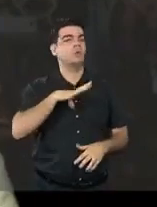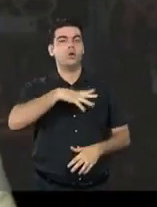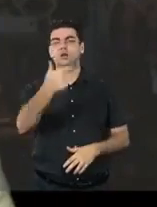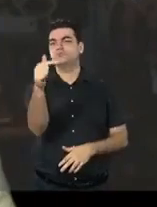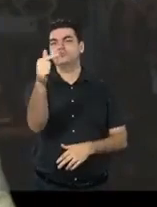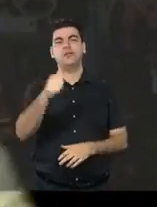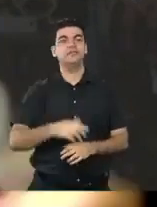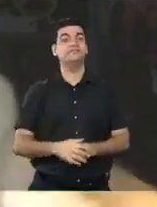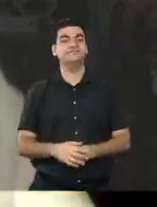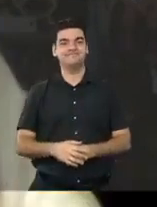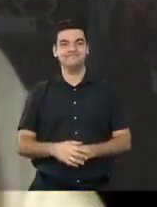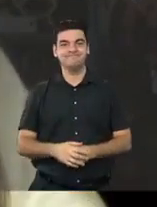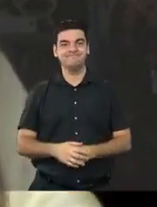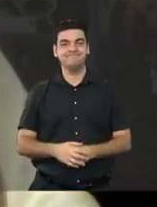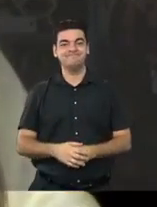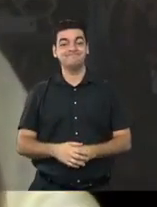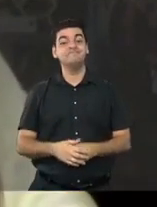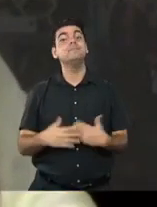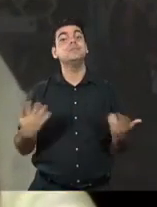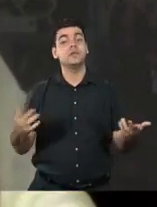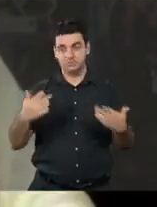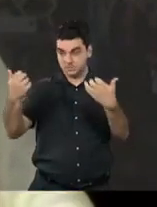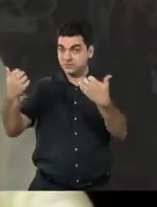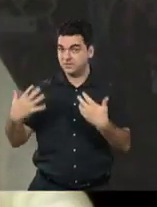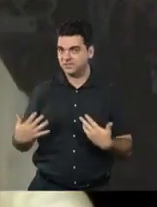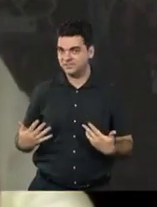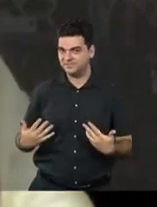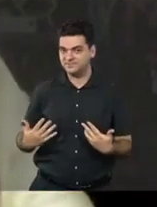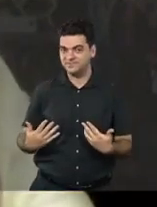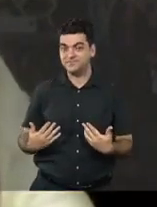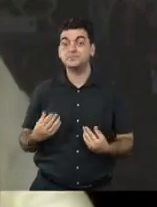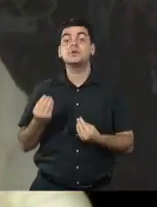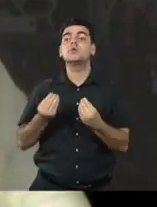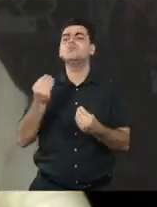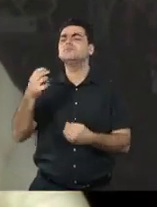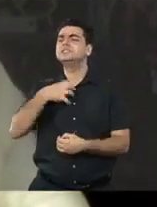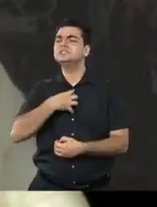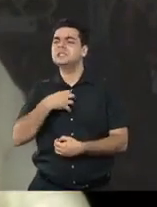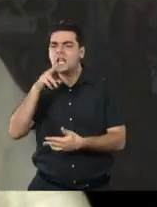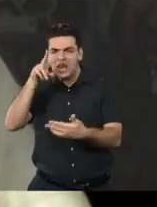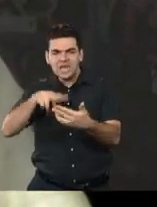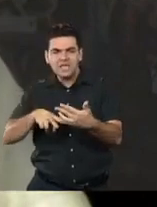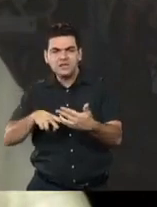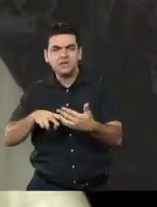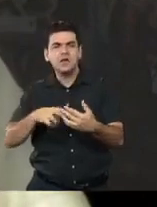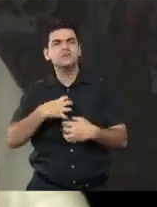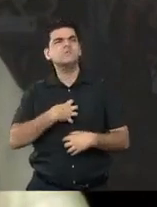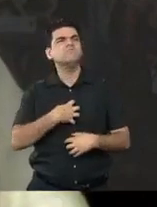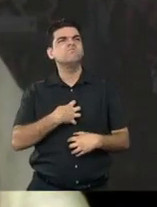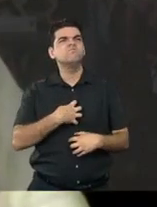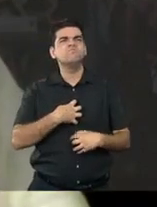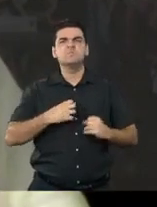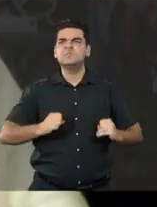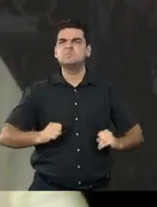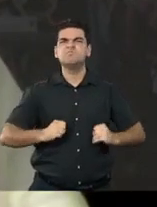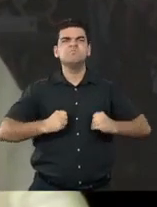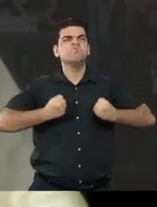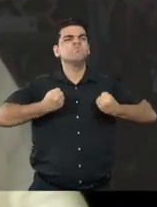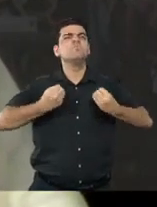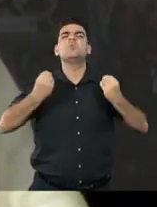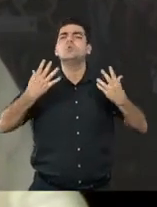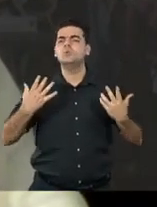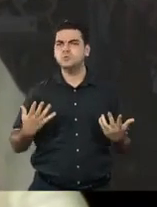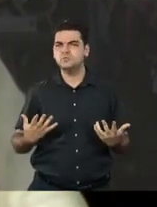condição da construção humana. Quero saber só para a gente, como é que você se fortalece? Qual é o antídoto para você ou a